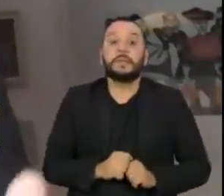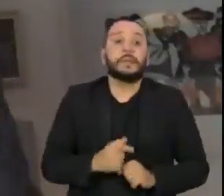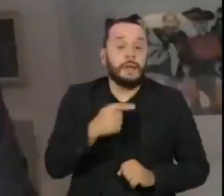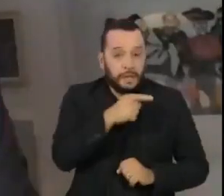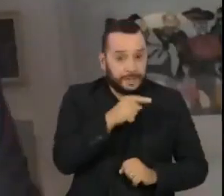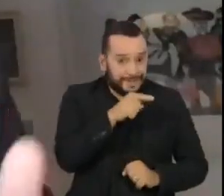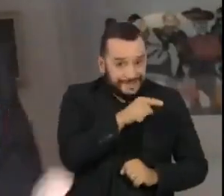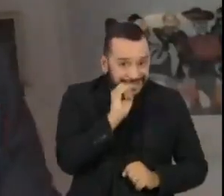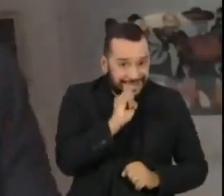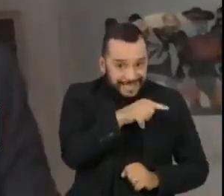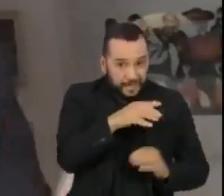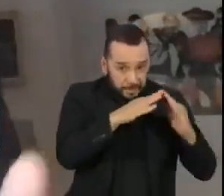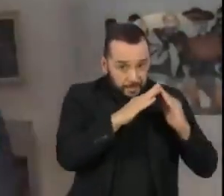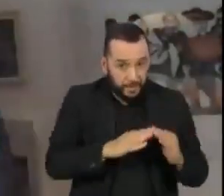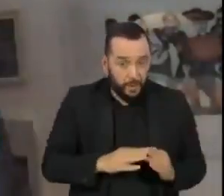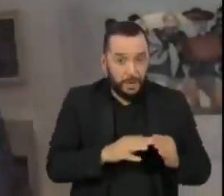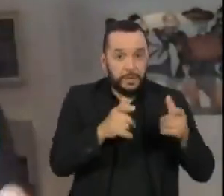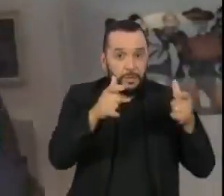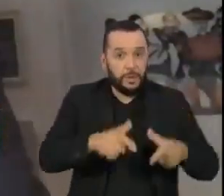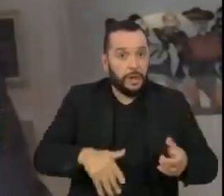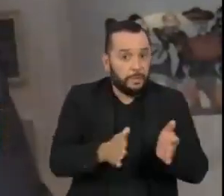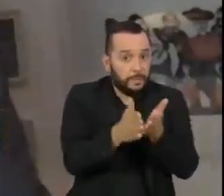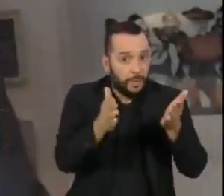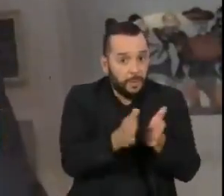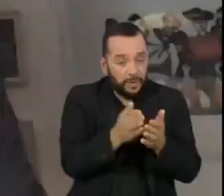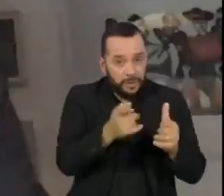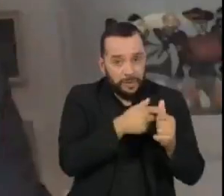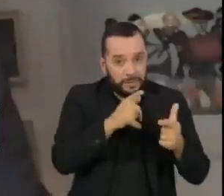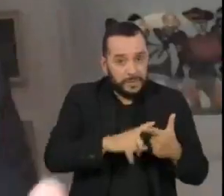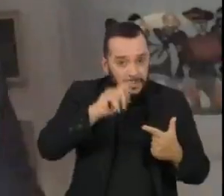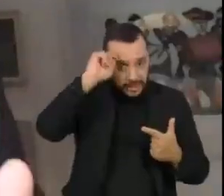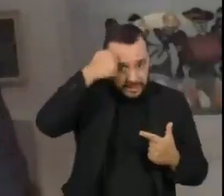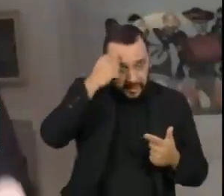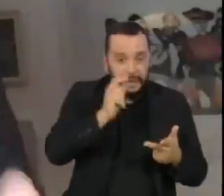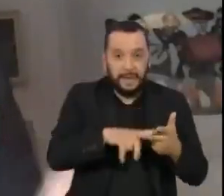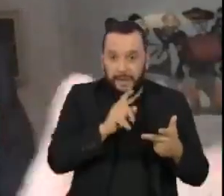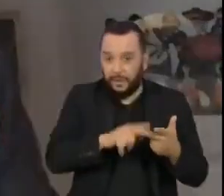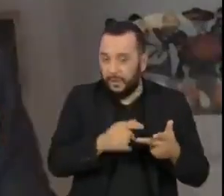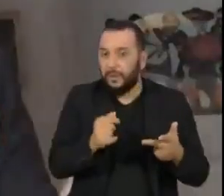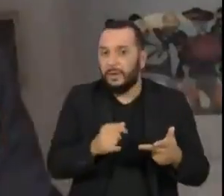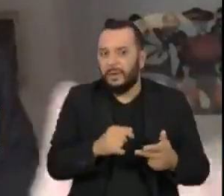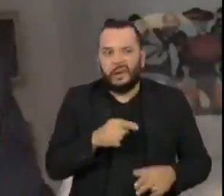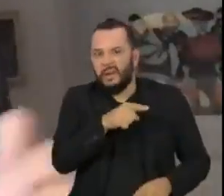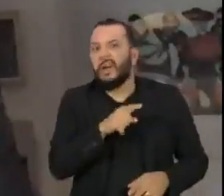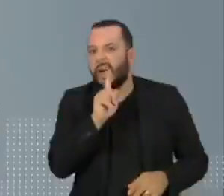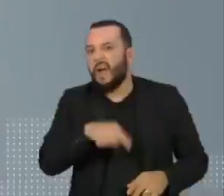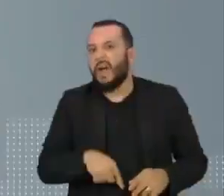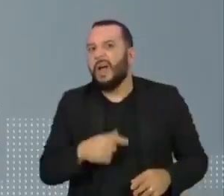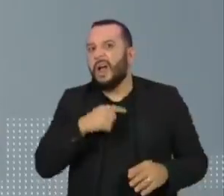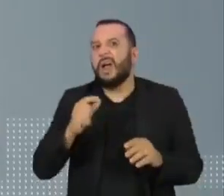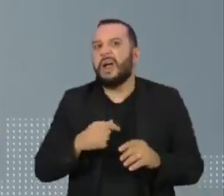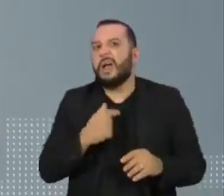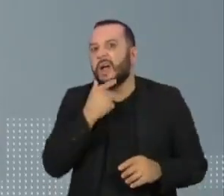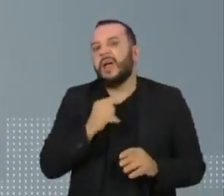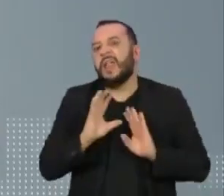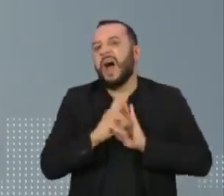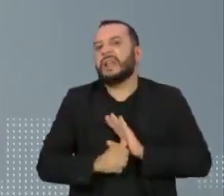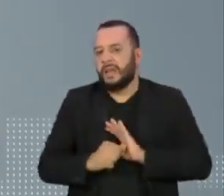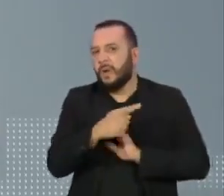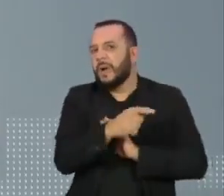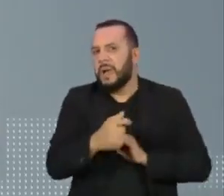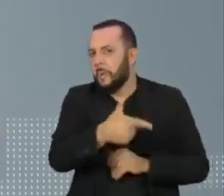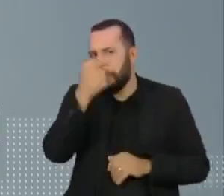comunidade pobre, se era negro e estava lá naquela comunidade, naquele momento, é porque é bandido e mereceu morrer. Da mesma forma, um outro